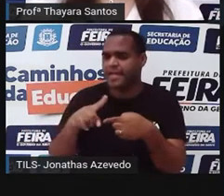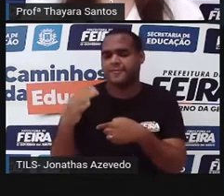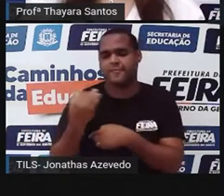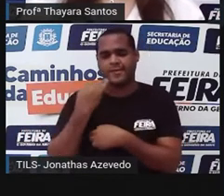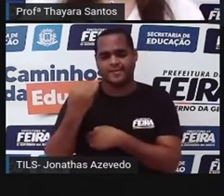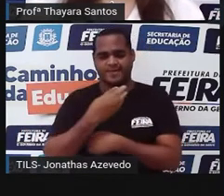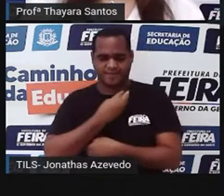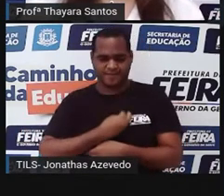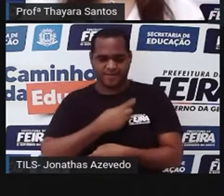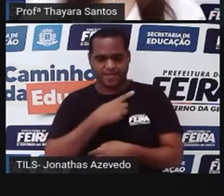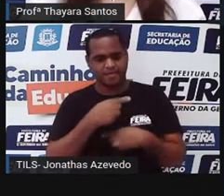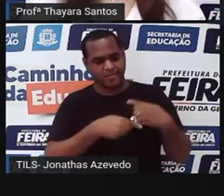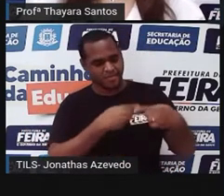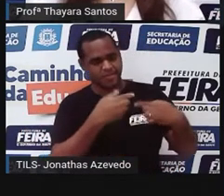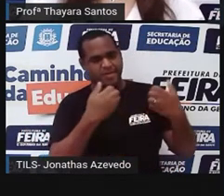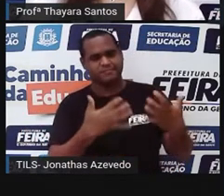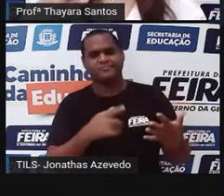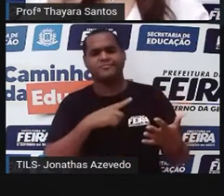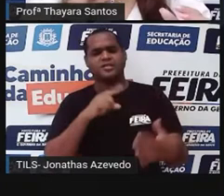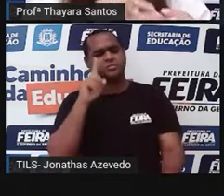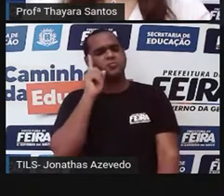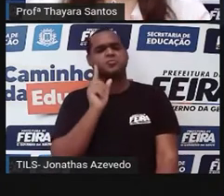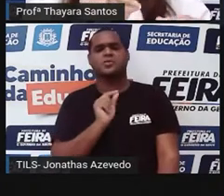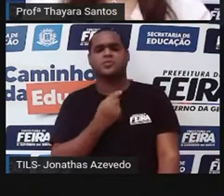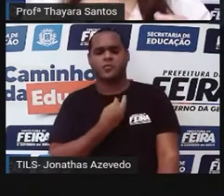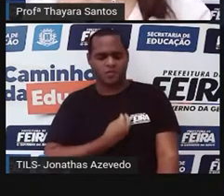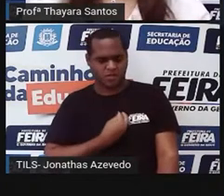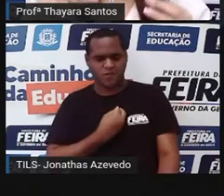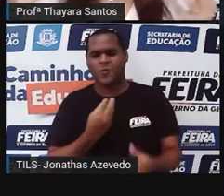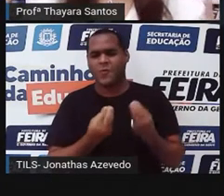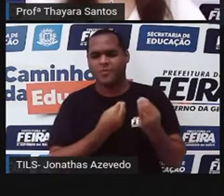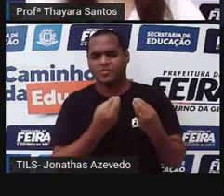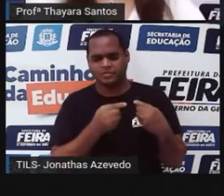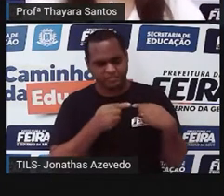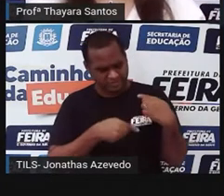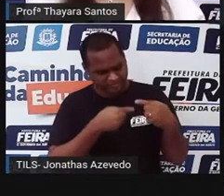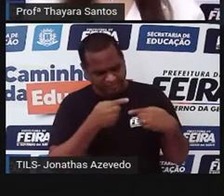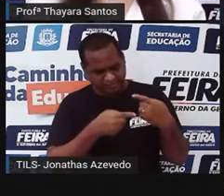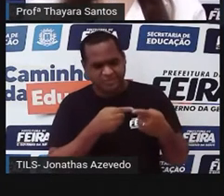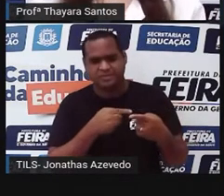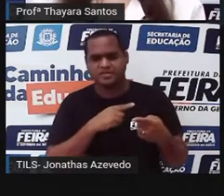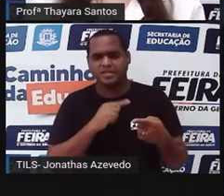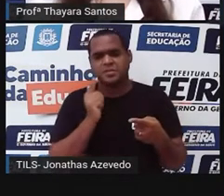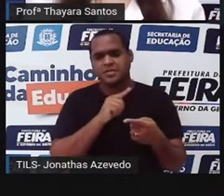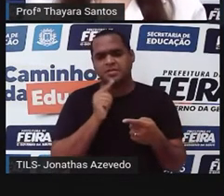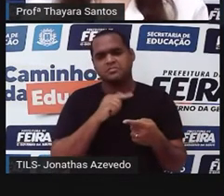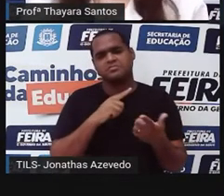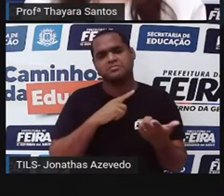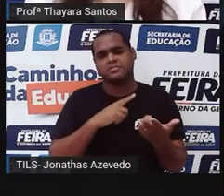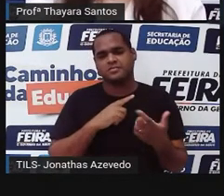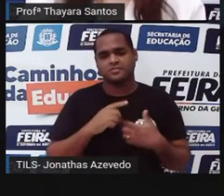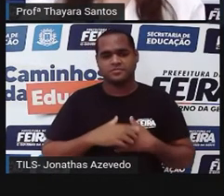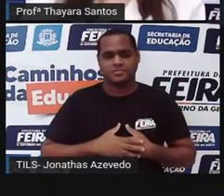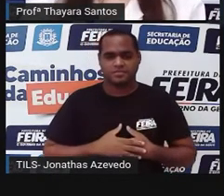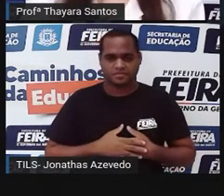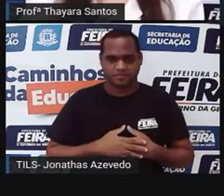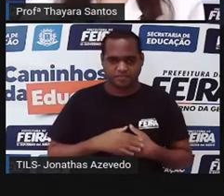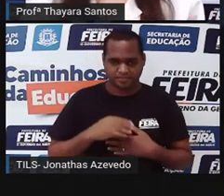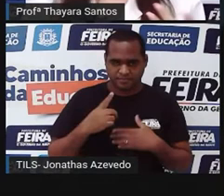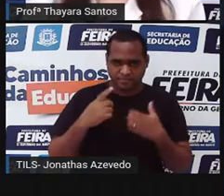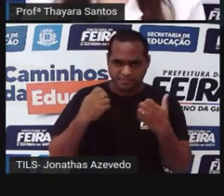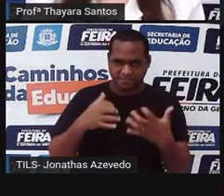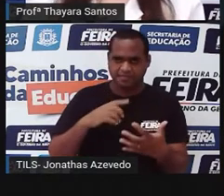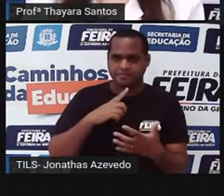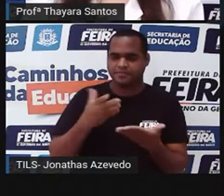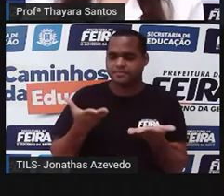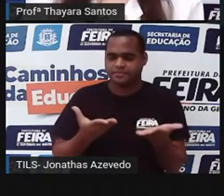na vida dos descendentes, mas ele não sabia como, como efetivamente ela chegava até esses descendentes. Depois a gente descobriu,